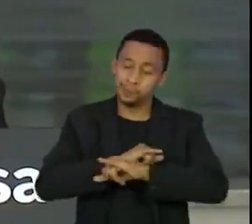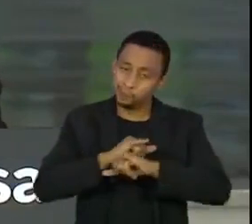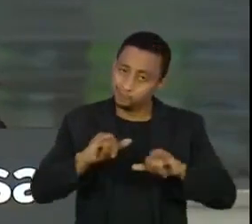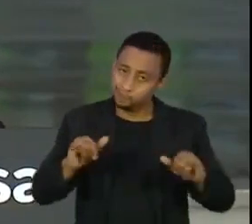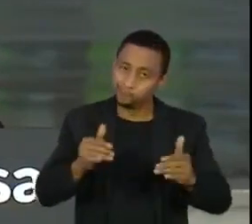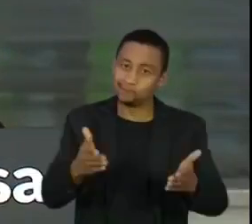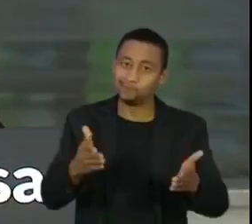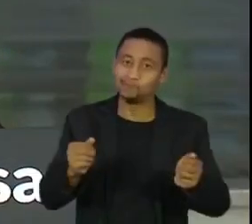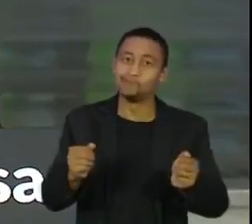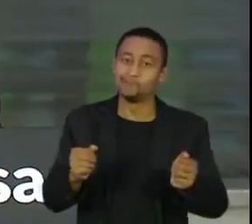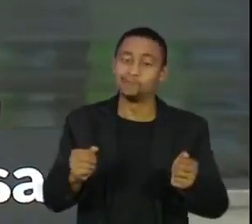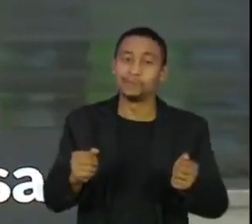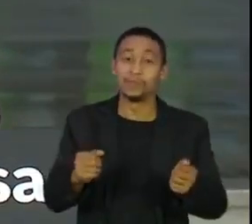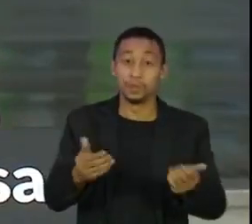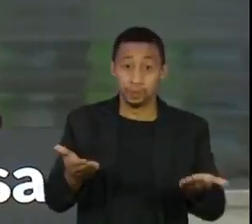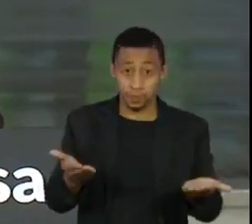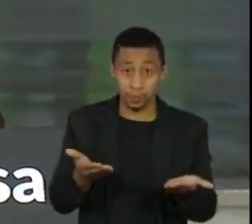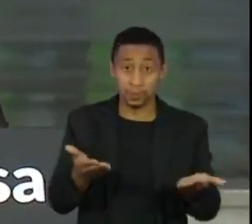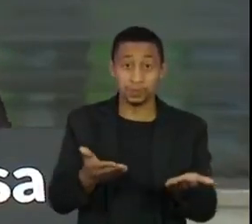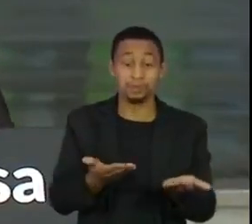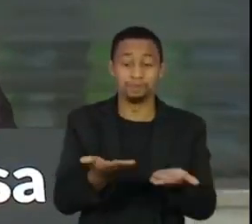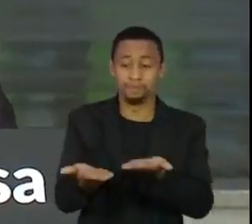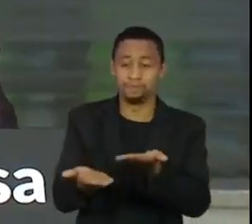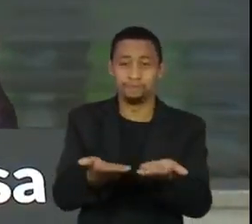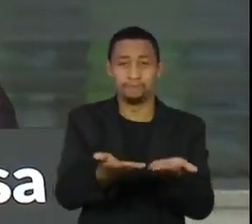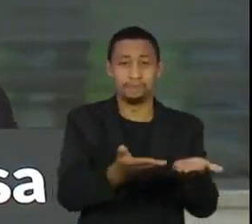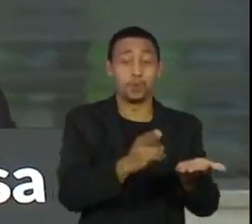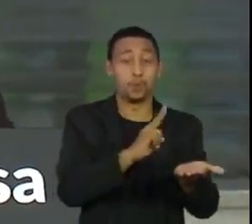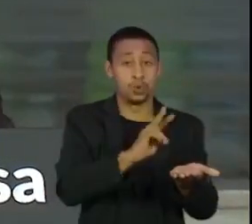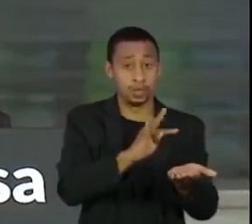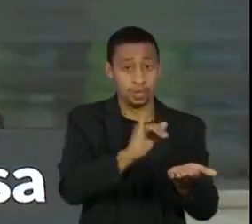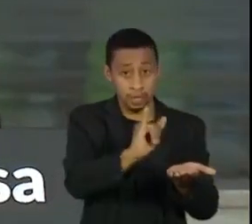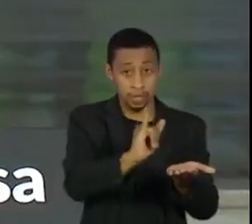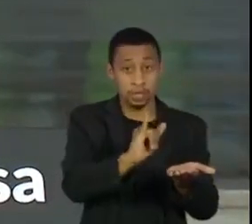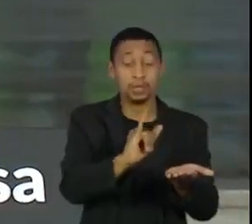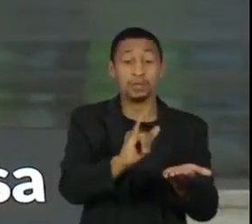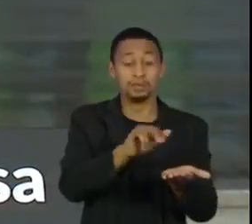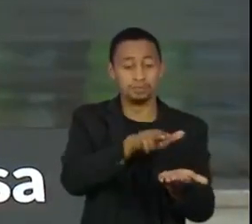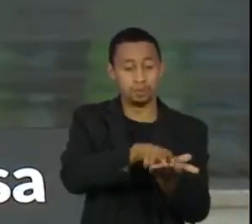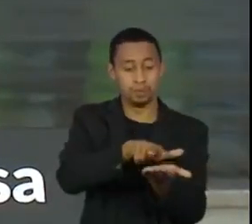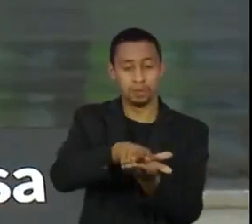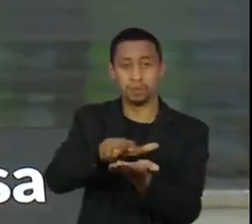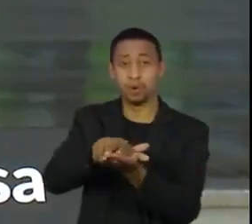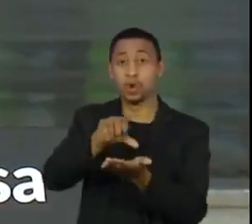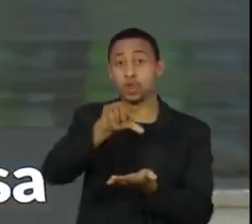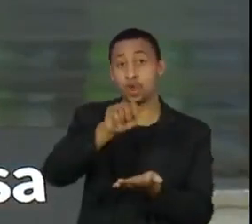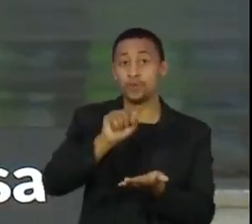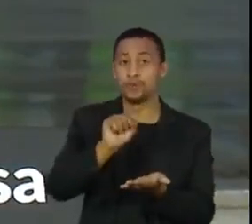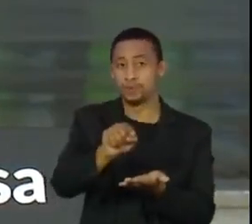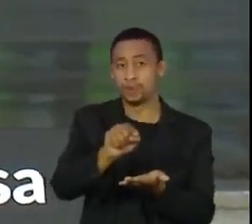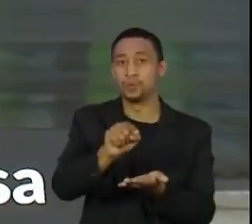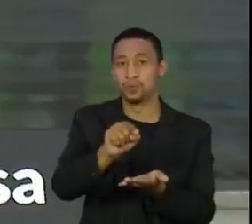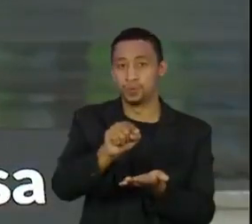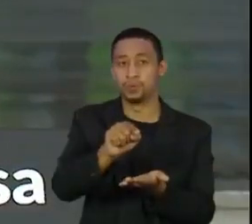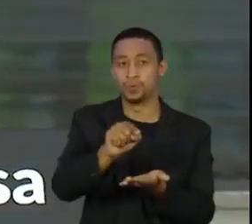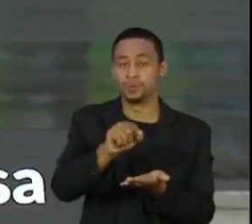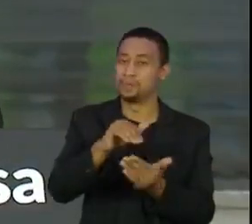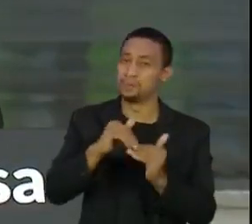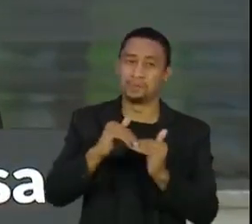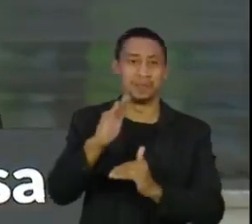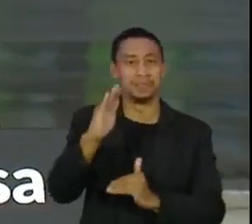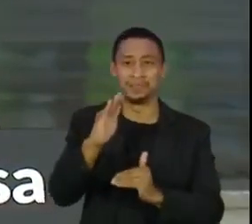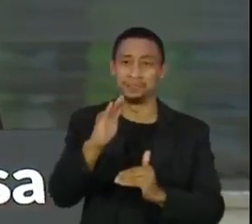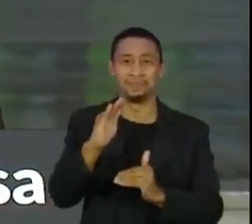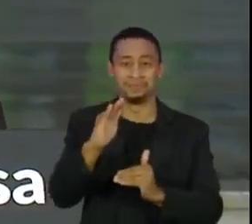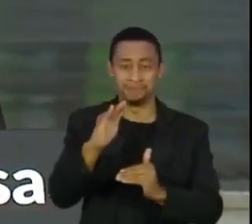hoje nas unidades de terapia intensiva com 9.184 pacientes internados, um